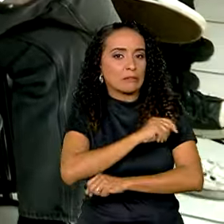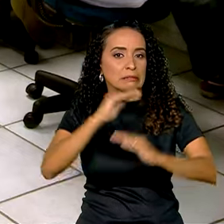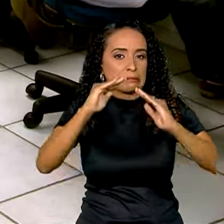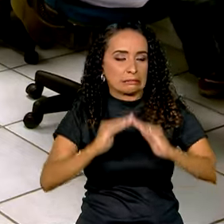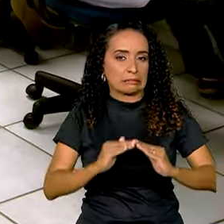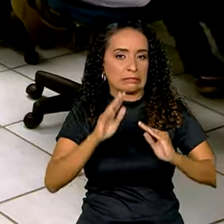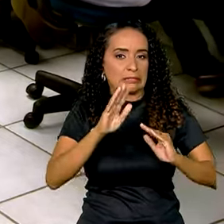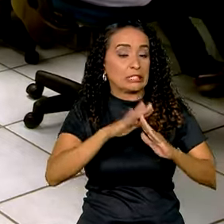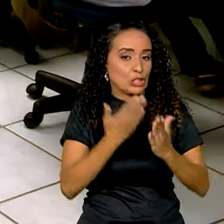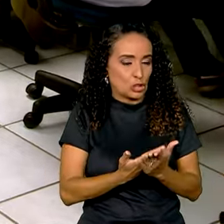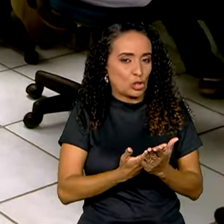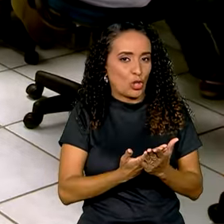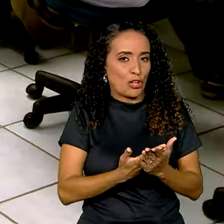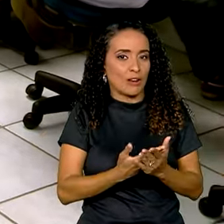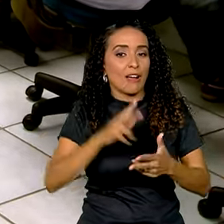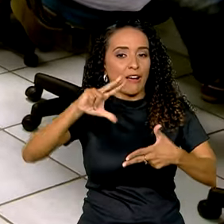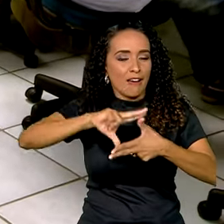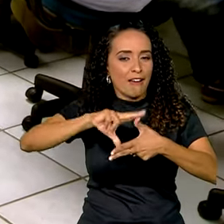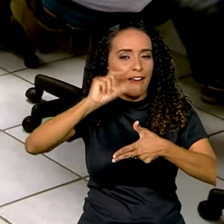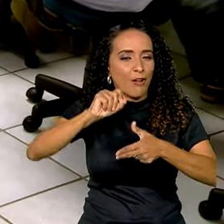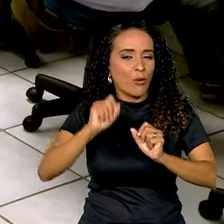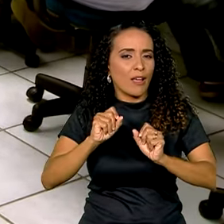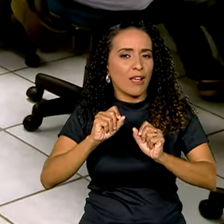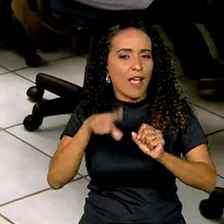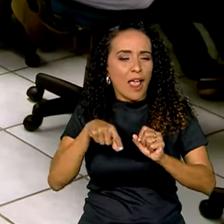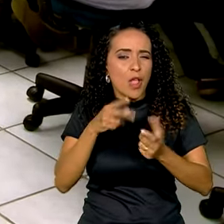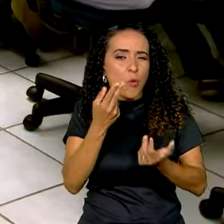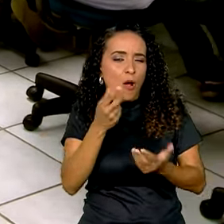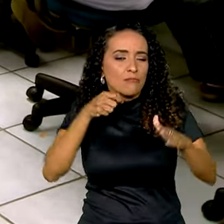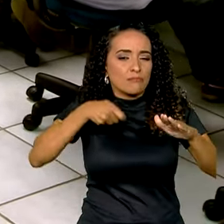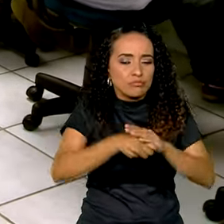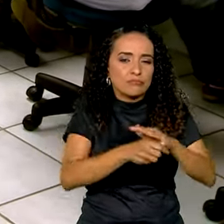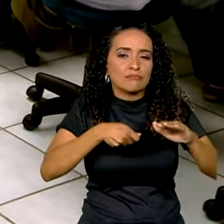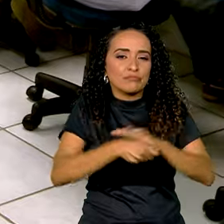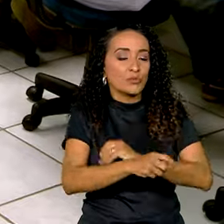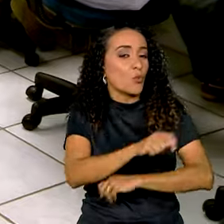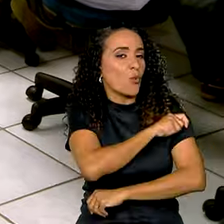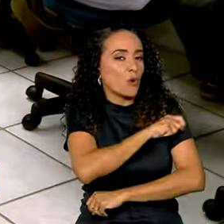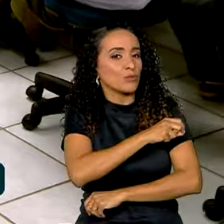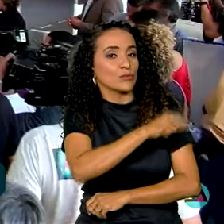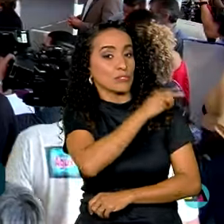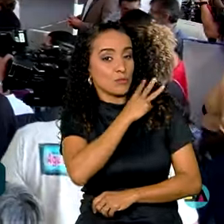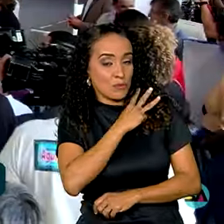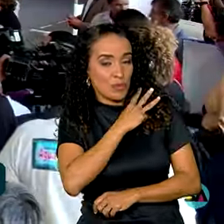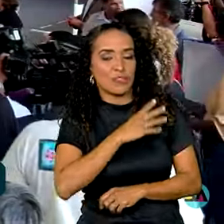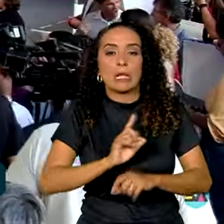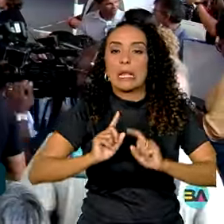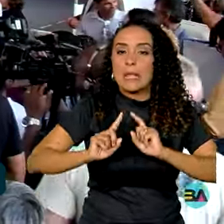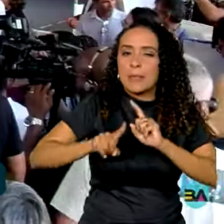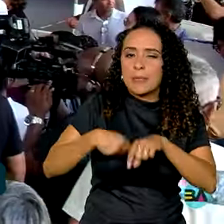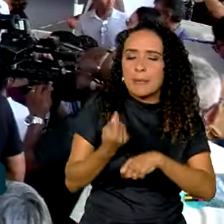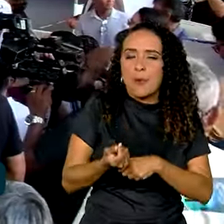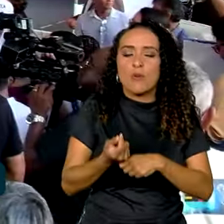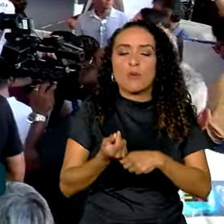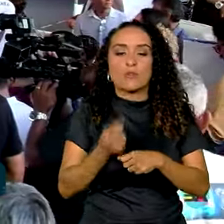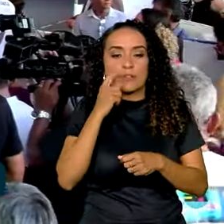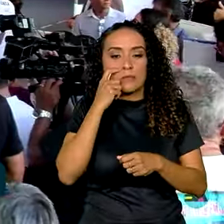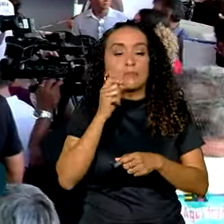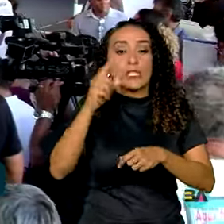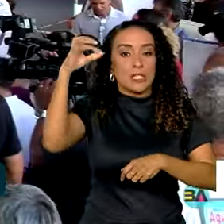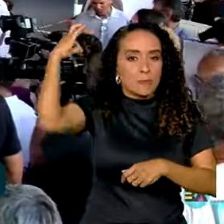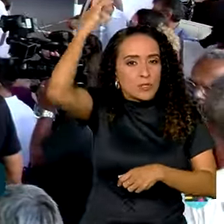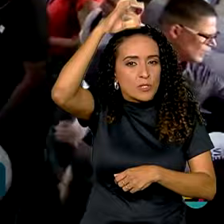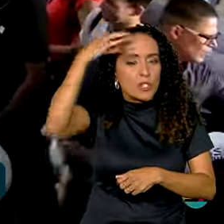de aula. O Pé de Meia funciona como uma poupança para os estudantes do ensino médio. Depois de passar pelo Espírito